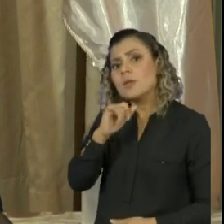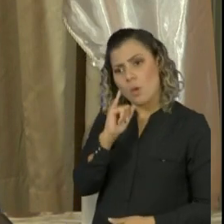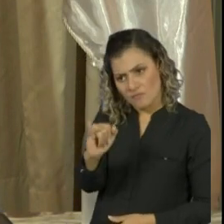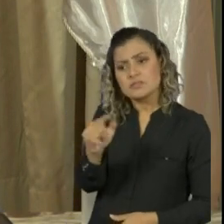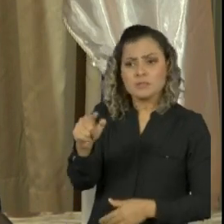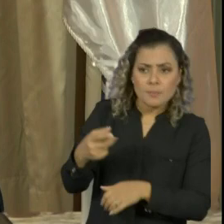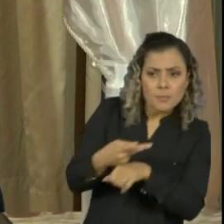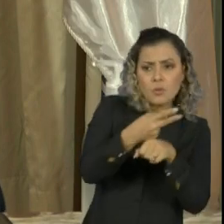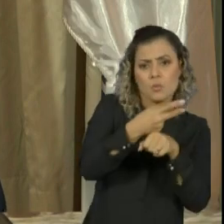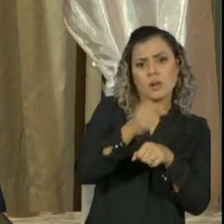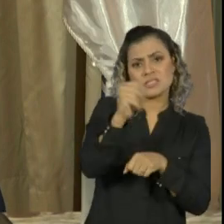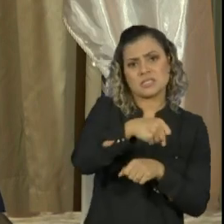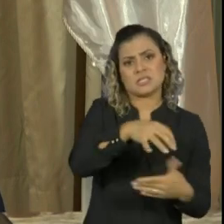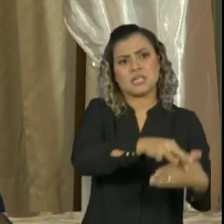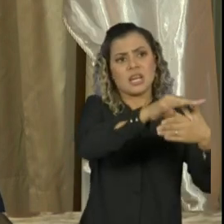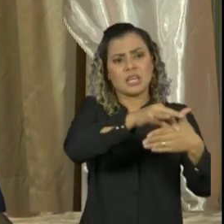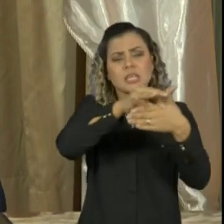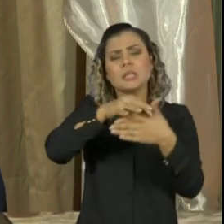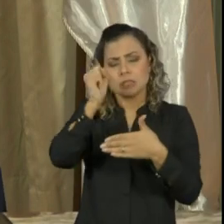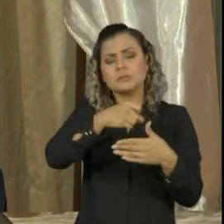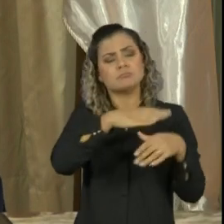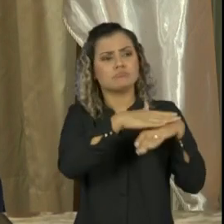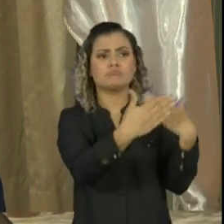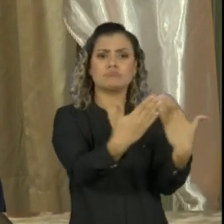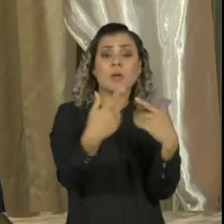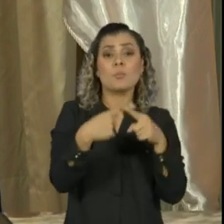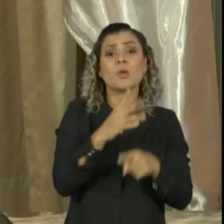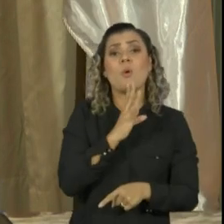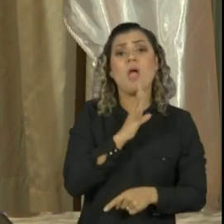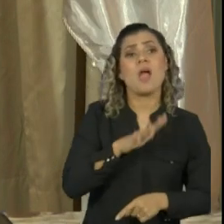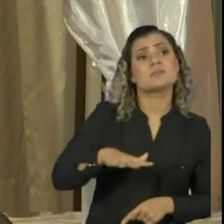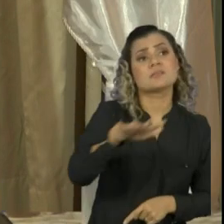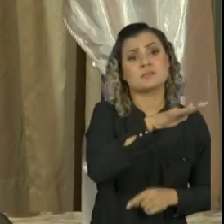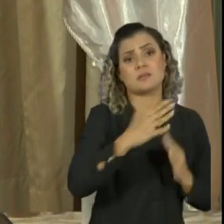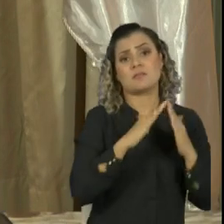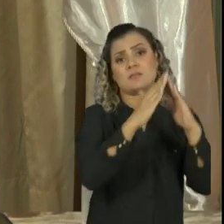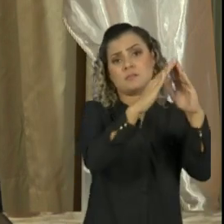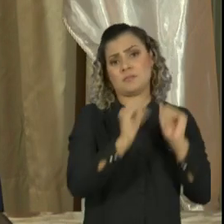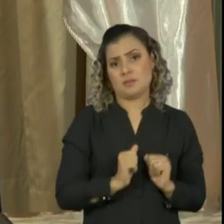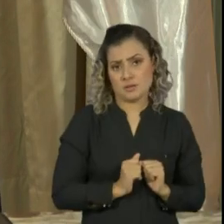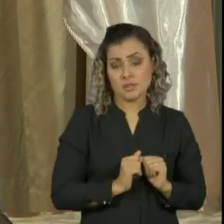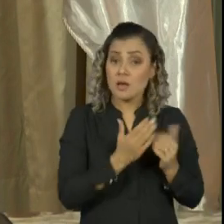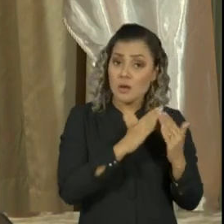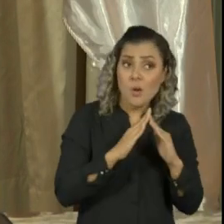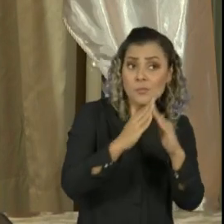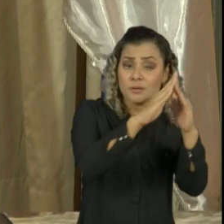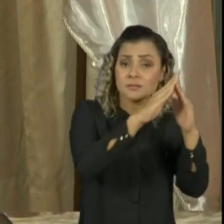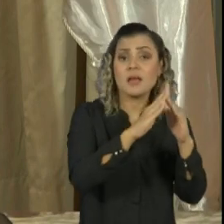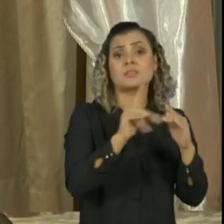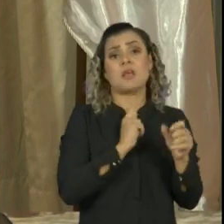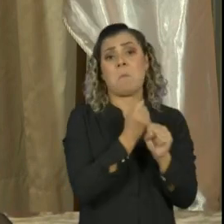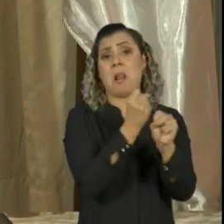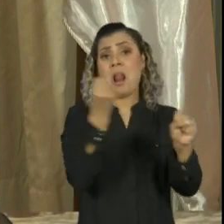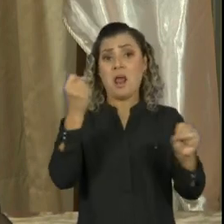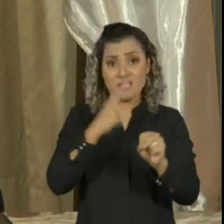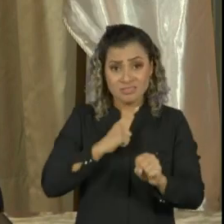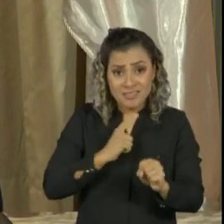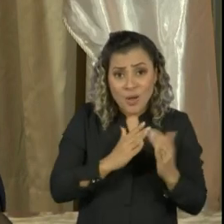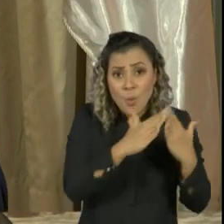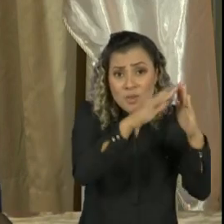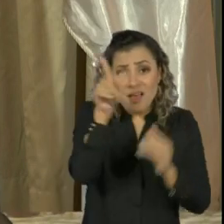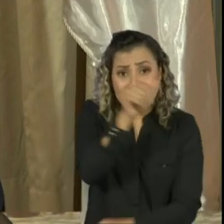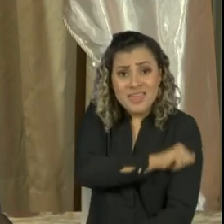porque elas conhecem a comunidade. A comunidade é muito grande. Existem comunidades do Rio de Janeiro